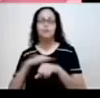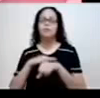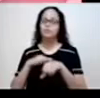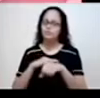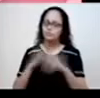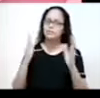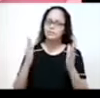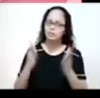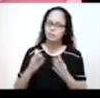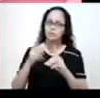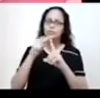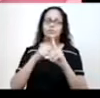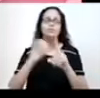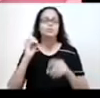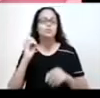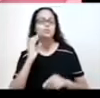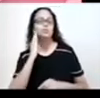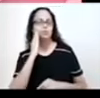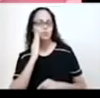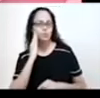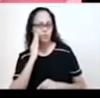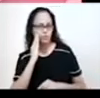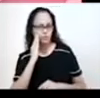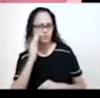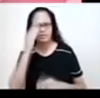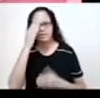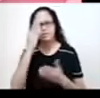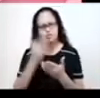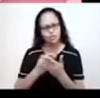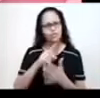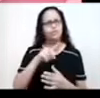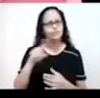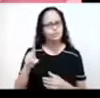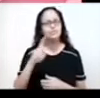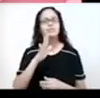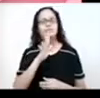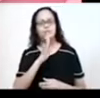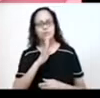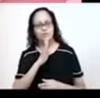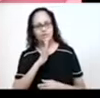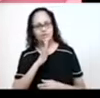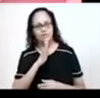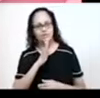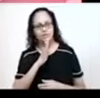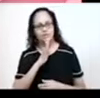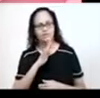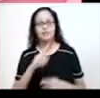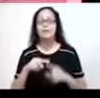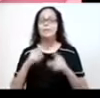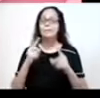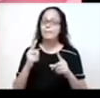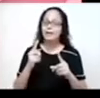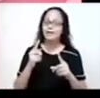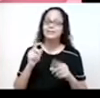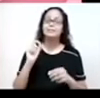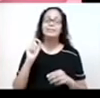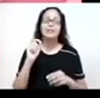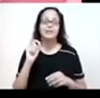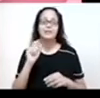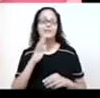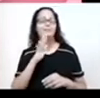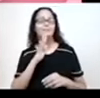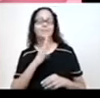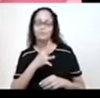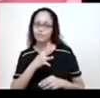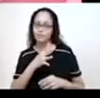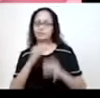do Outubro Rosa. Acredito que a maioria de vocês já conhece o que é o Outubro Rosa, mas para quem não conhece, é o